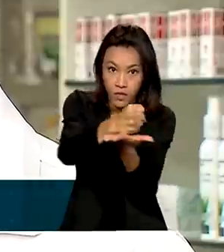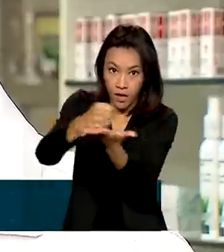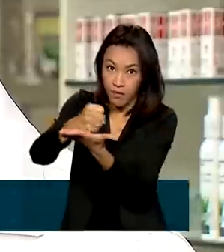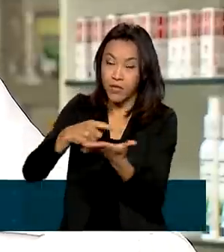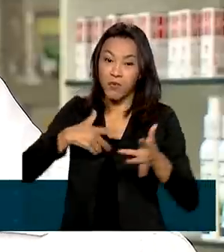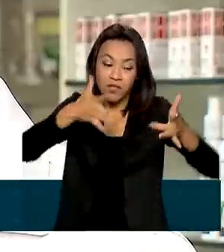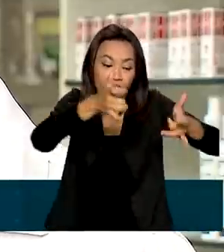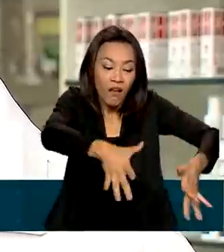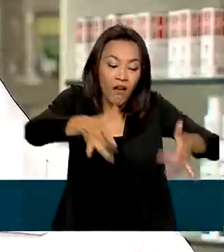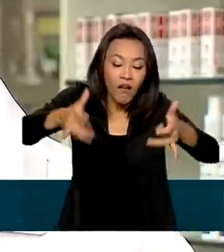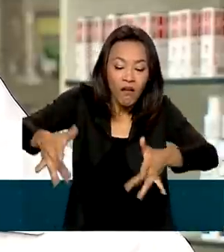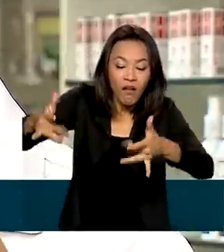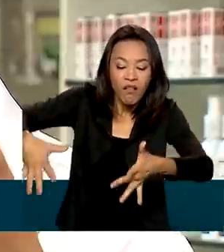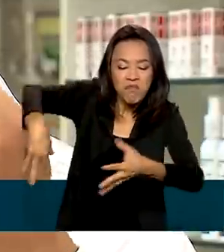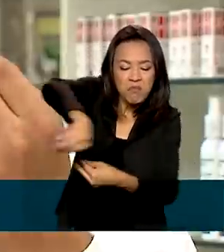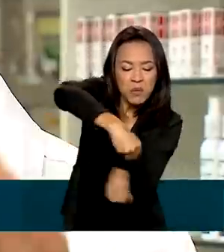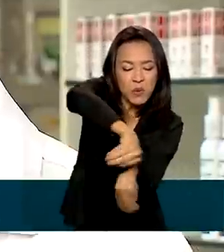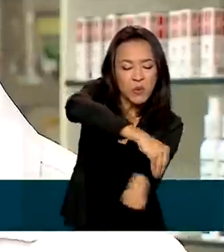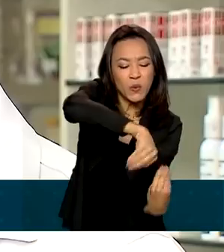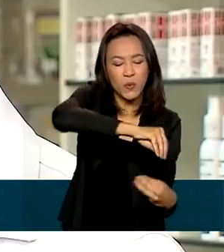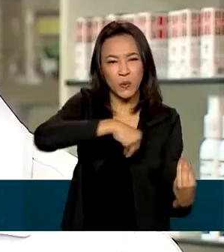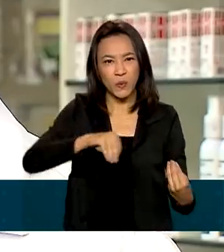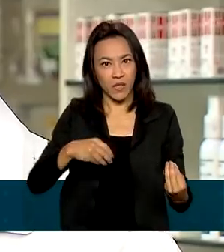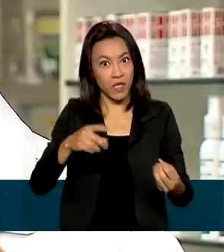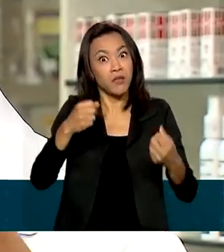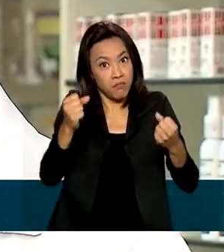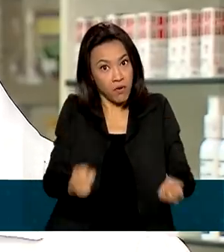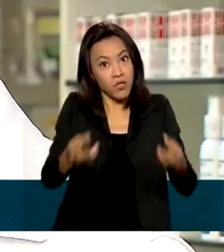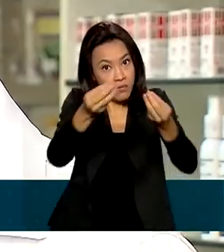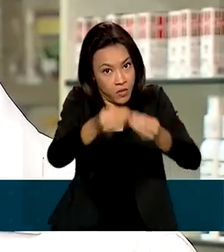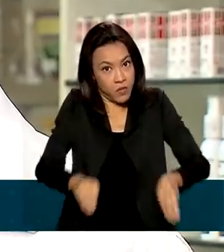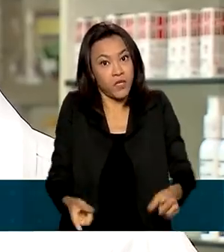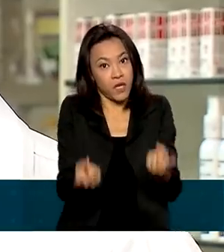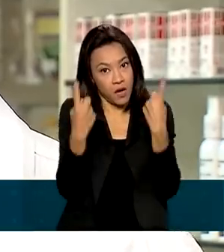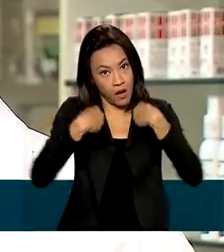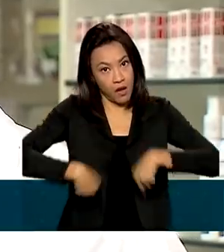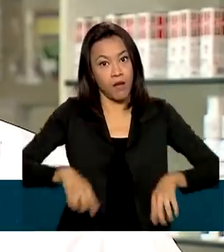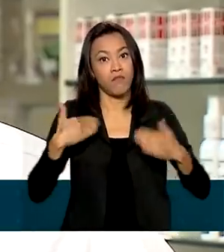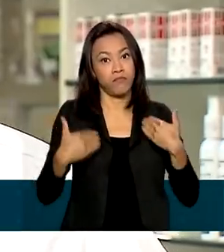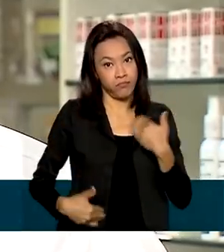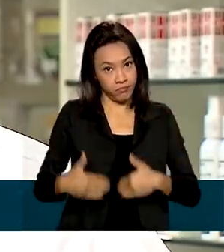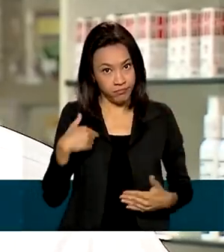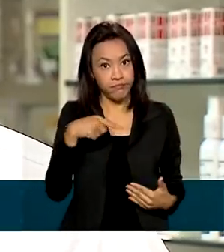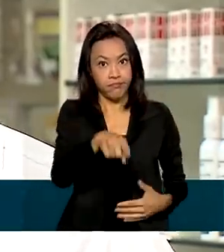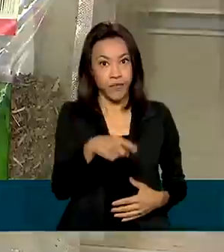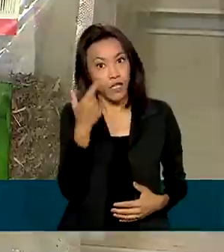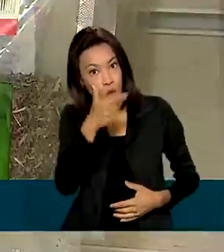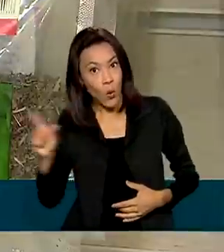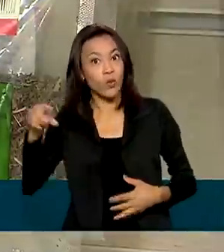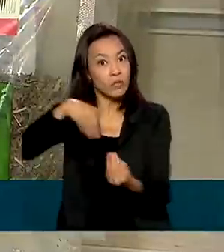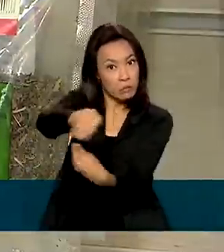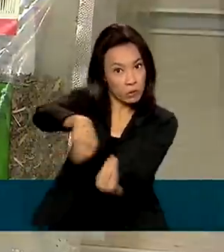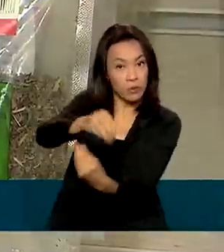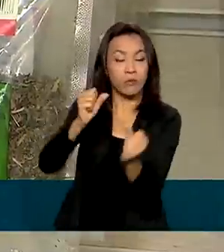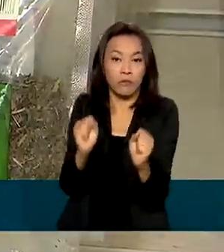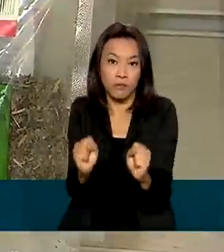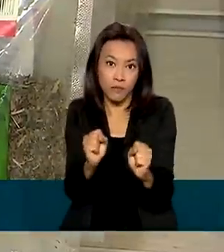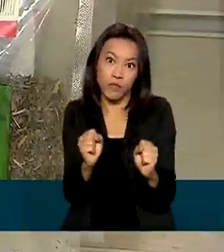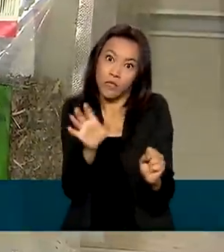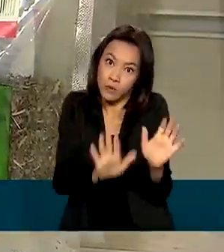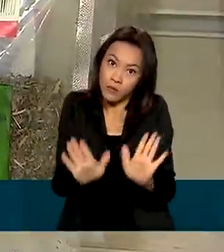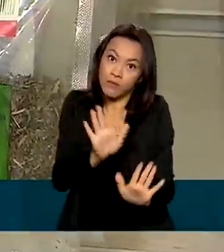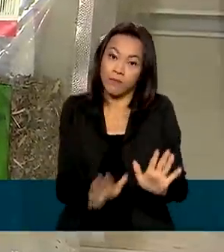contaminados com substâncias tóxicas, micro-organismos e até mesmo medicamentos sintéticos. Tem ainda as